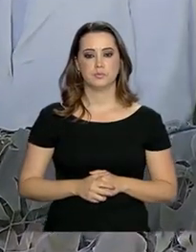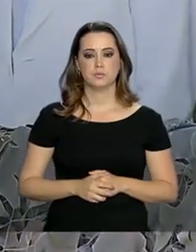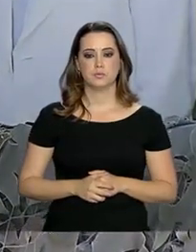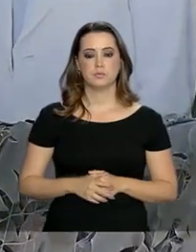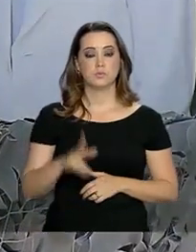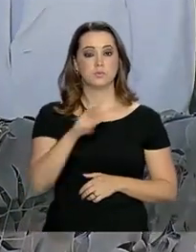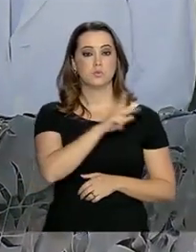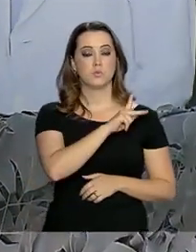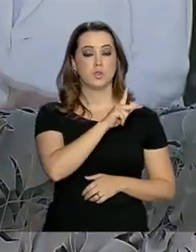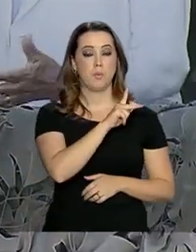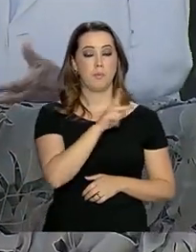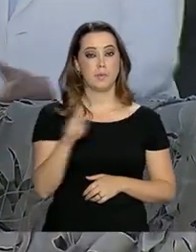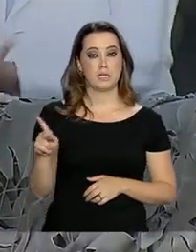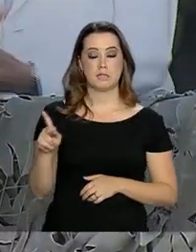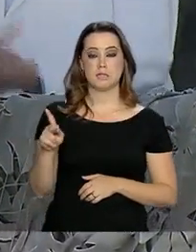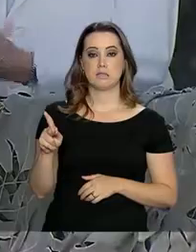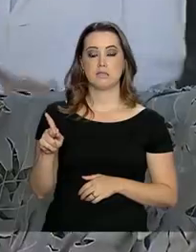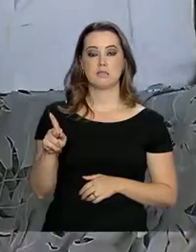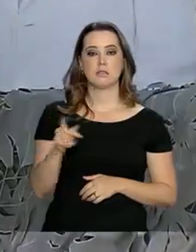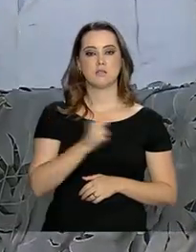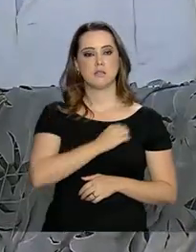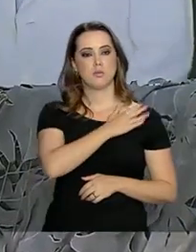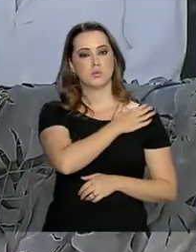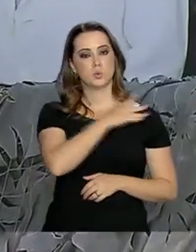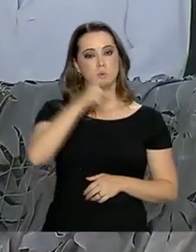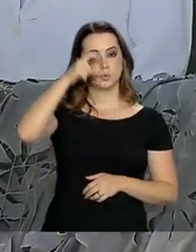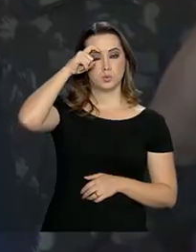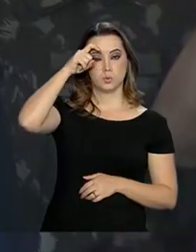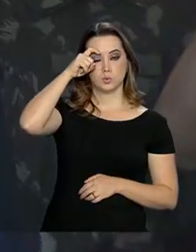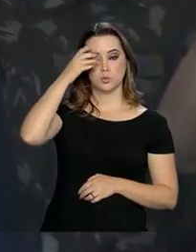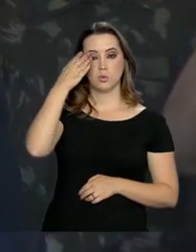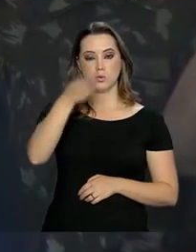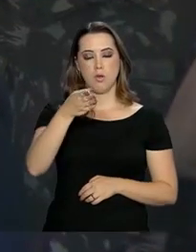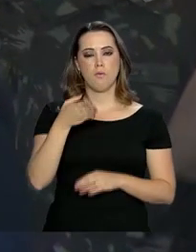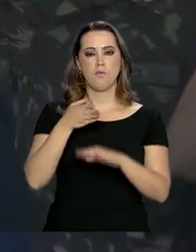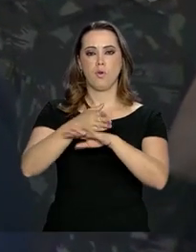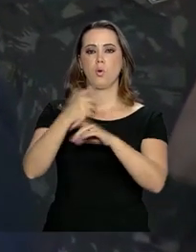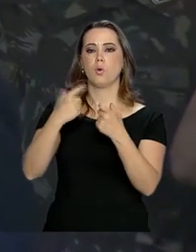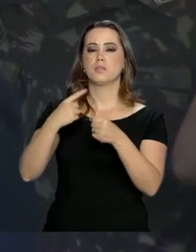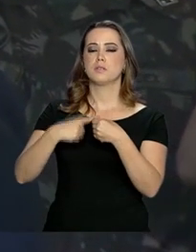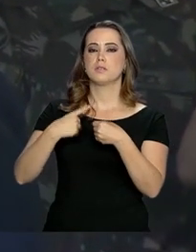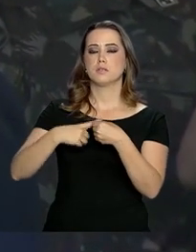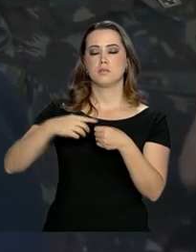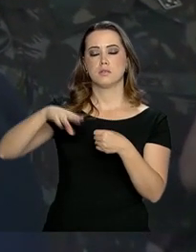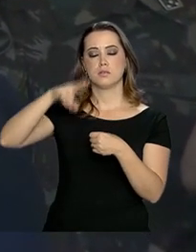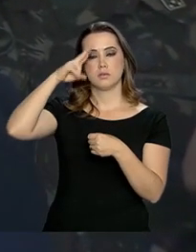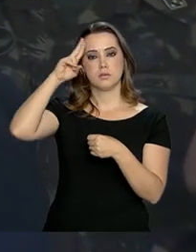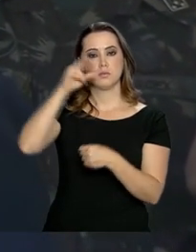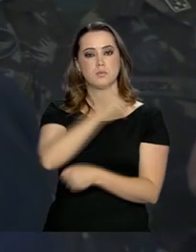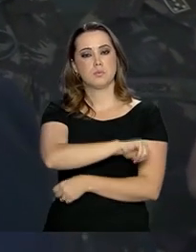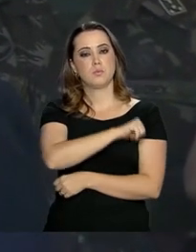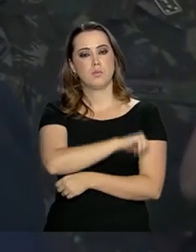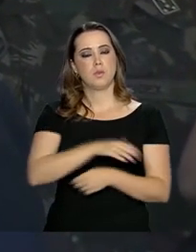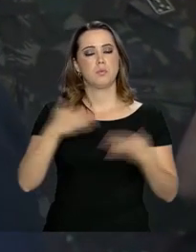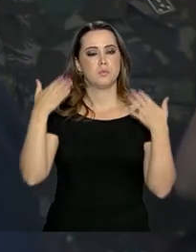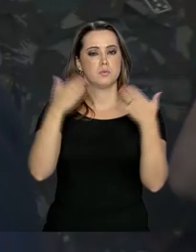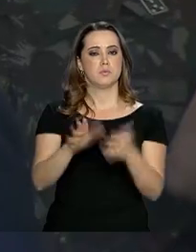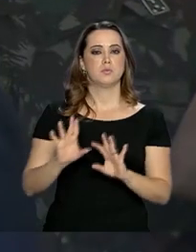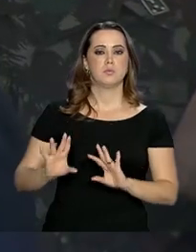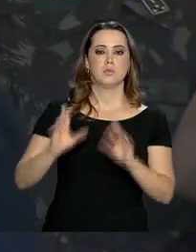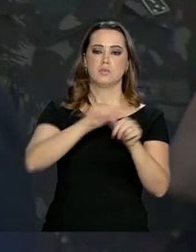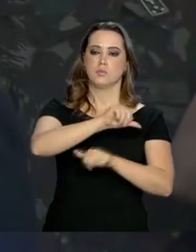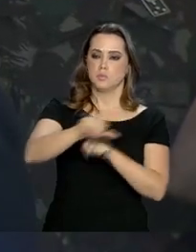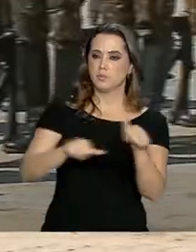O presidente da República, em exercício, o general Hamilton Mourão, foi à Vila Militar, no Rio de Janeiro, para participar da cerimônia de